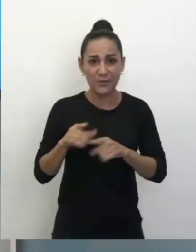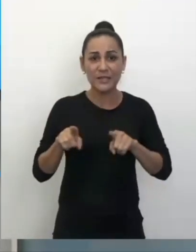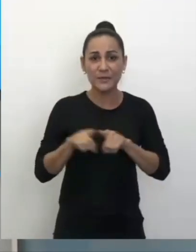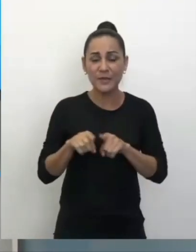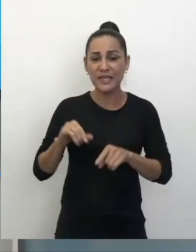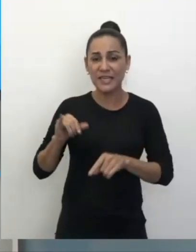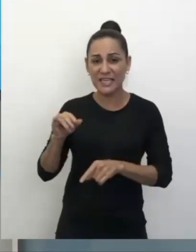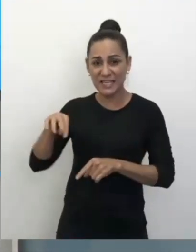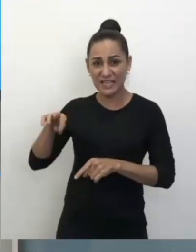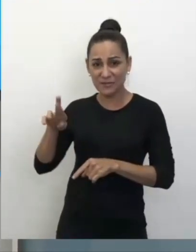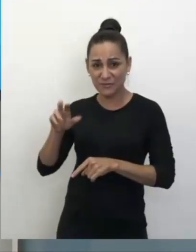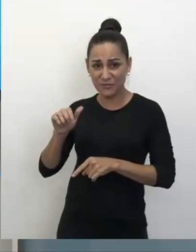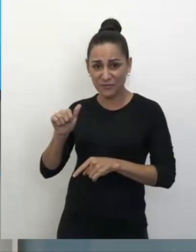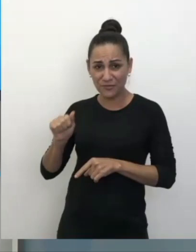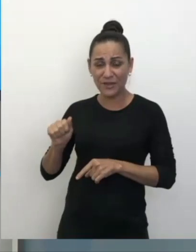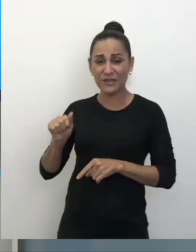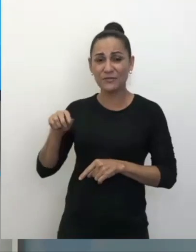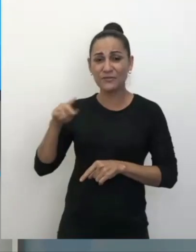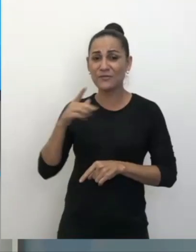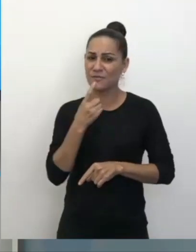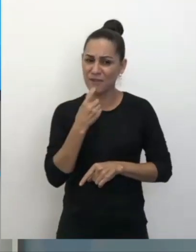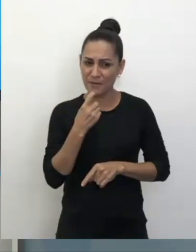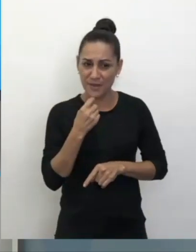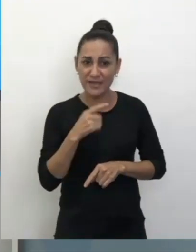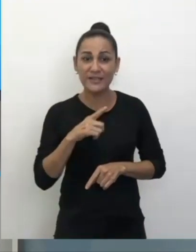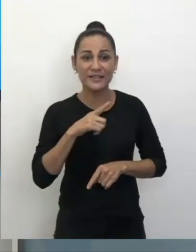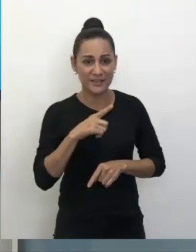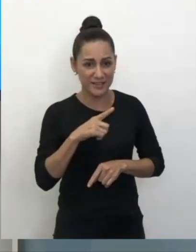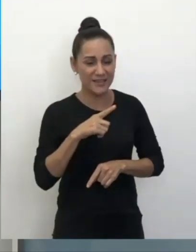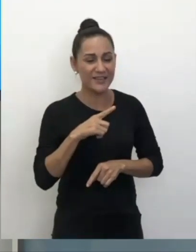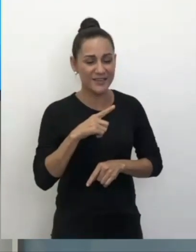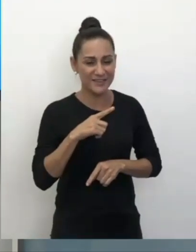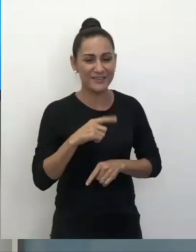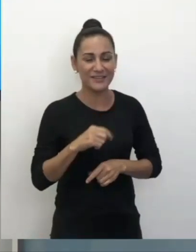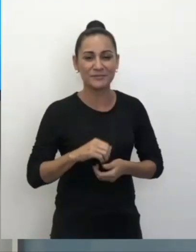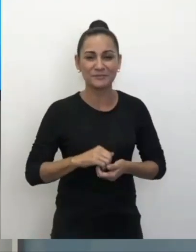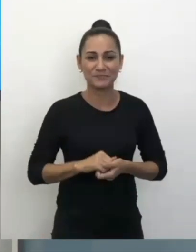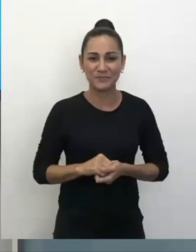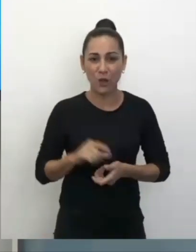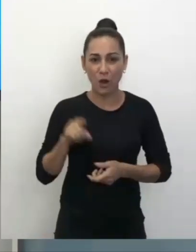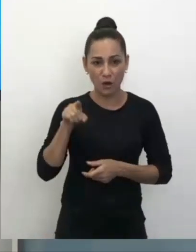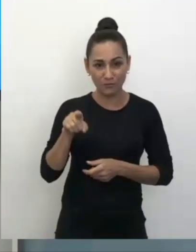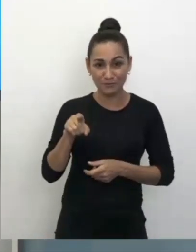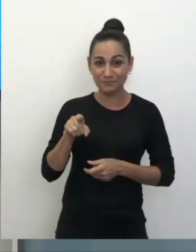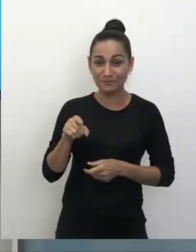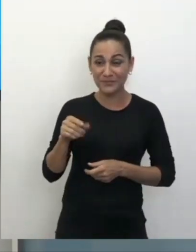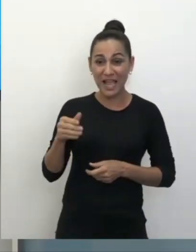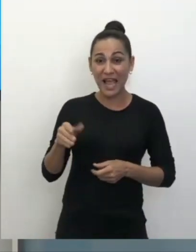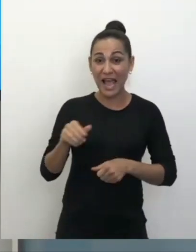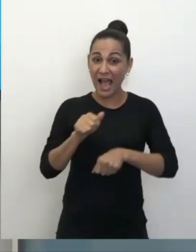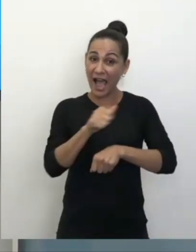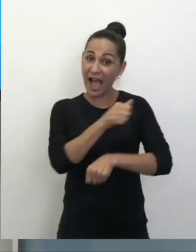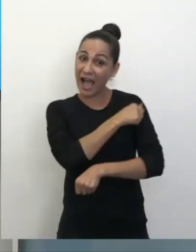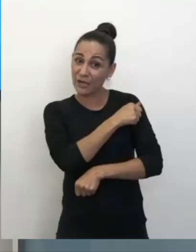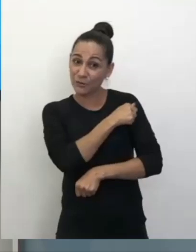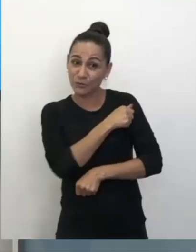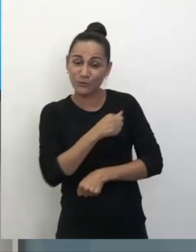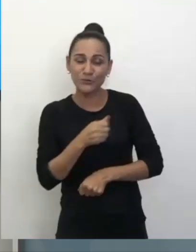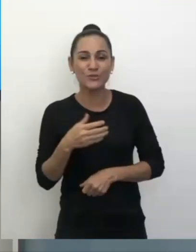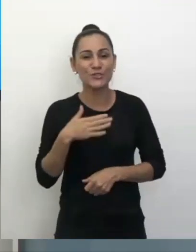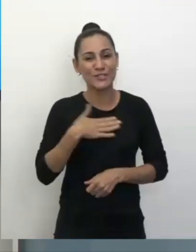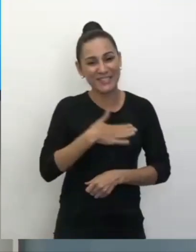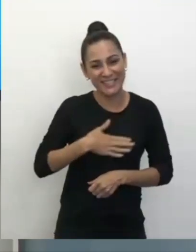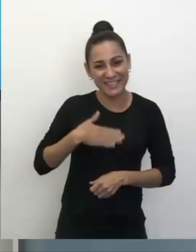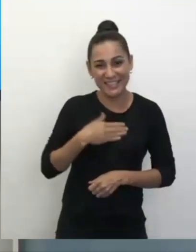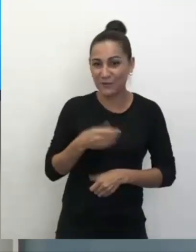É. Tem a ver com temperatura? E aí tem luz visível aí, né? visível, né? Ó, meus alunos, queridos estudantes,